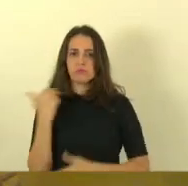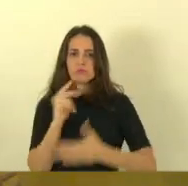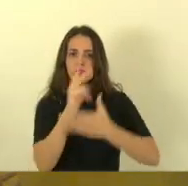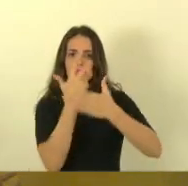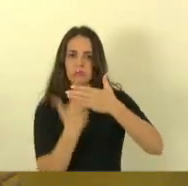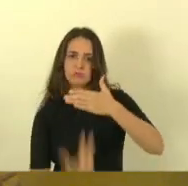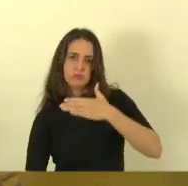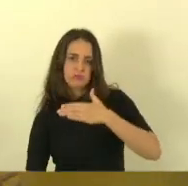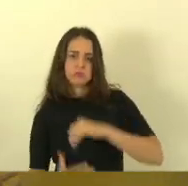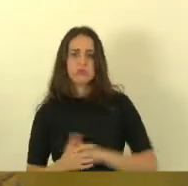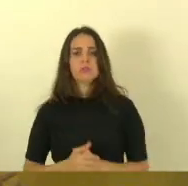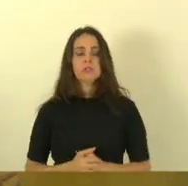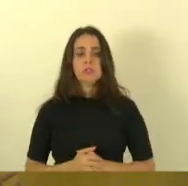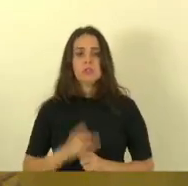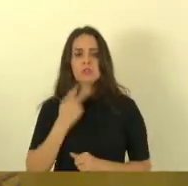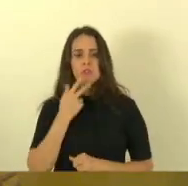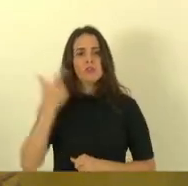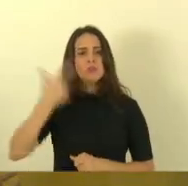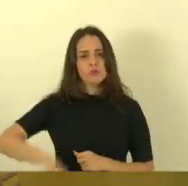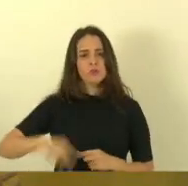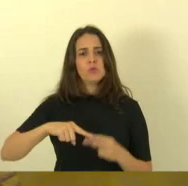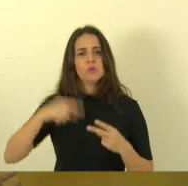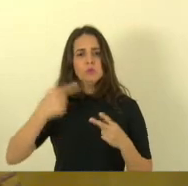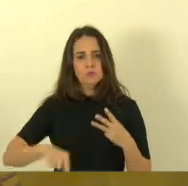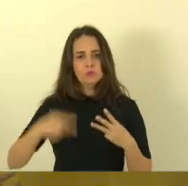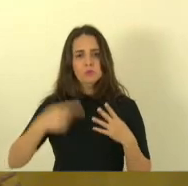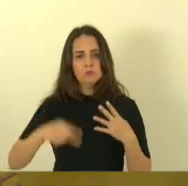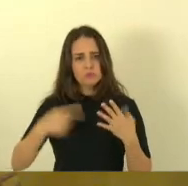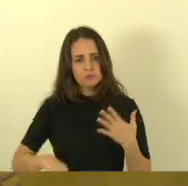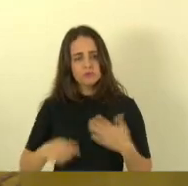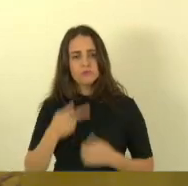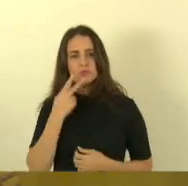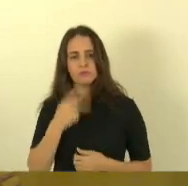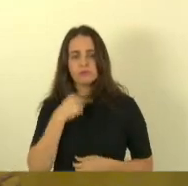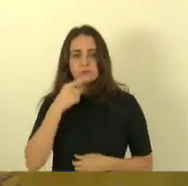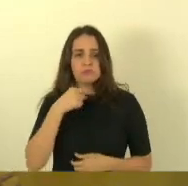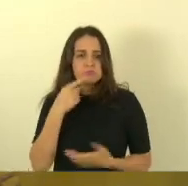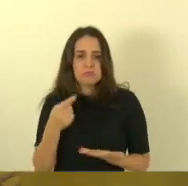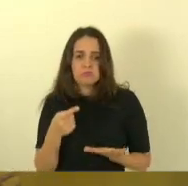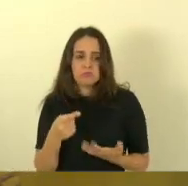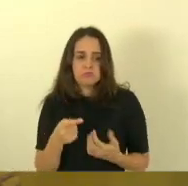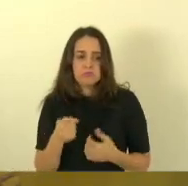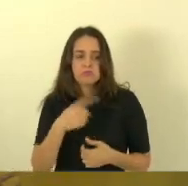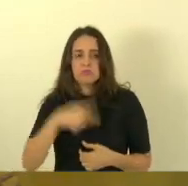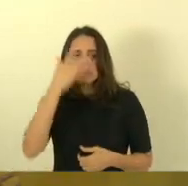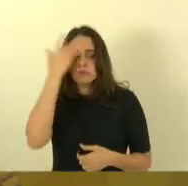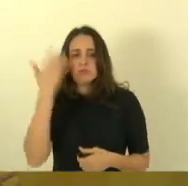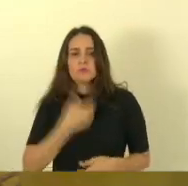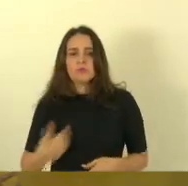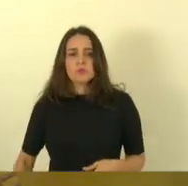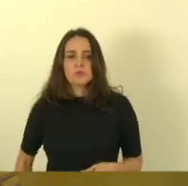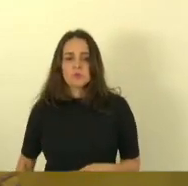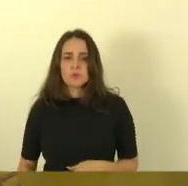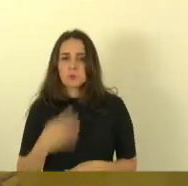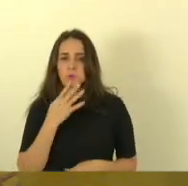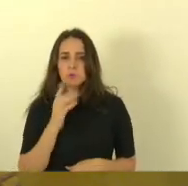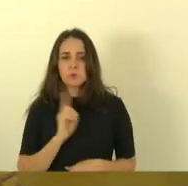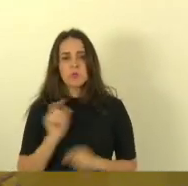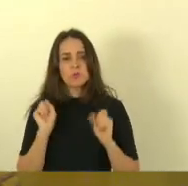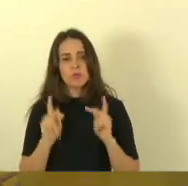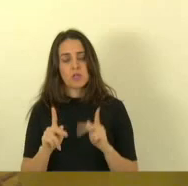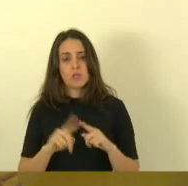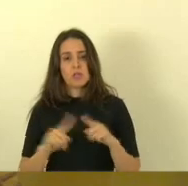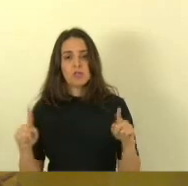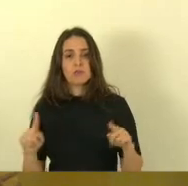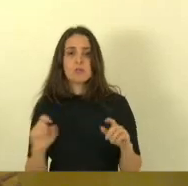já por diversas vezes porque quando nós falamos uma coisa e não é de conhecimento do poder público municipal estadual tudo bem